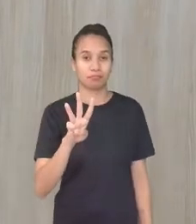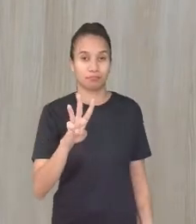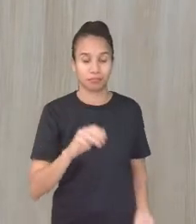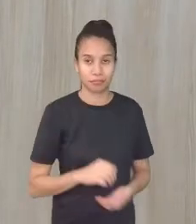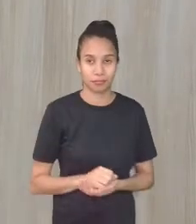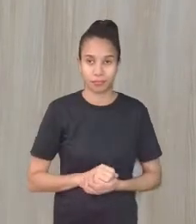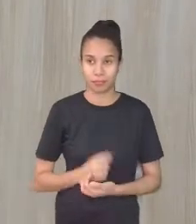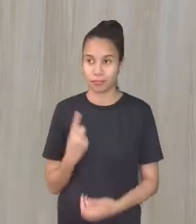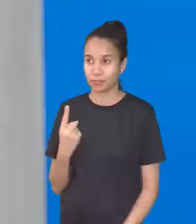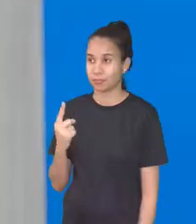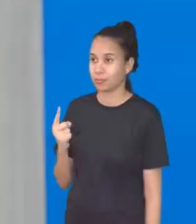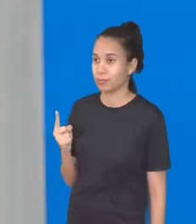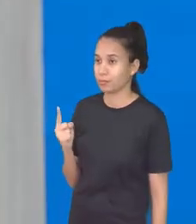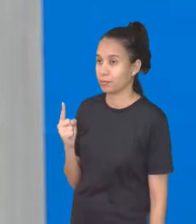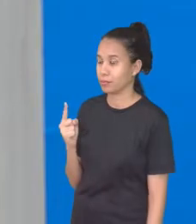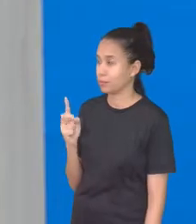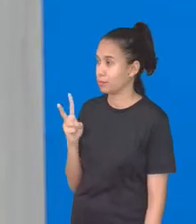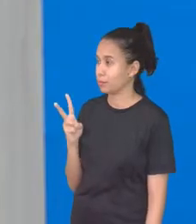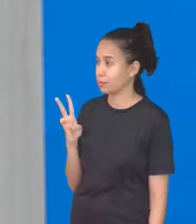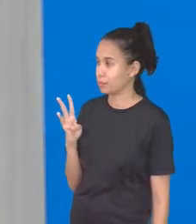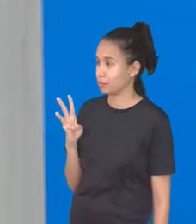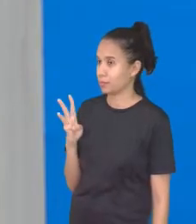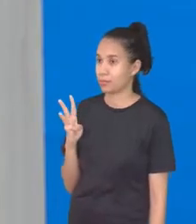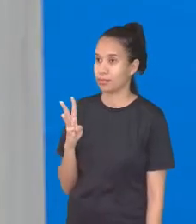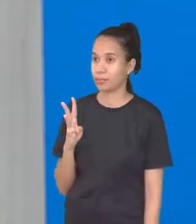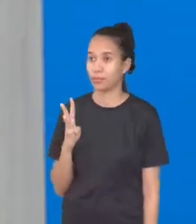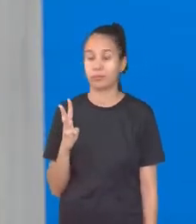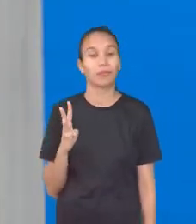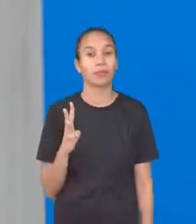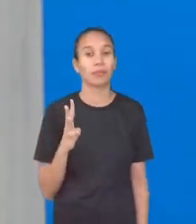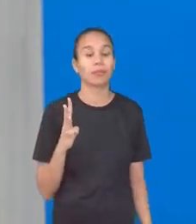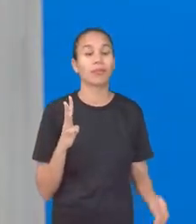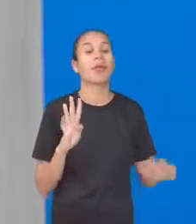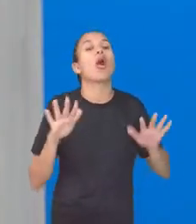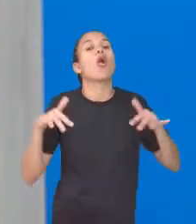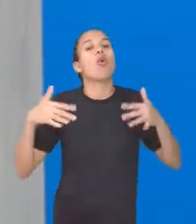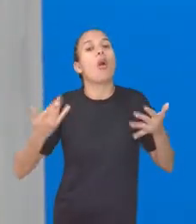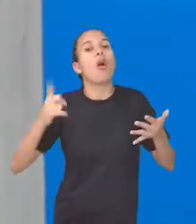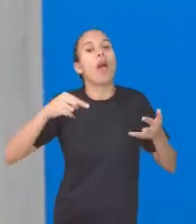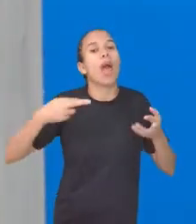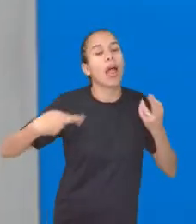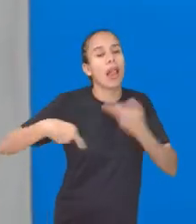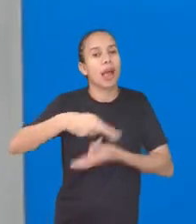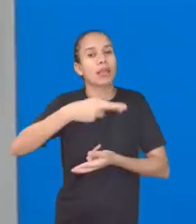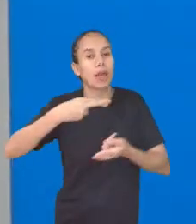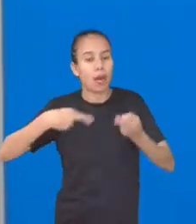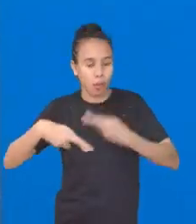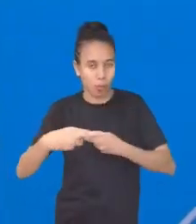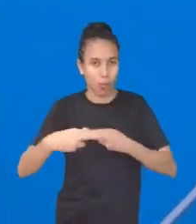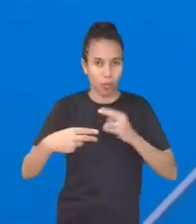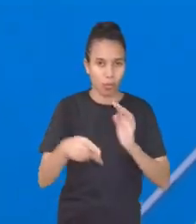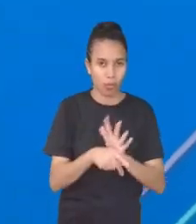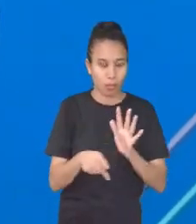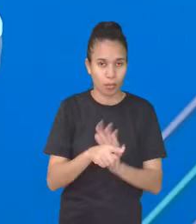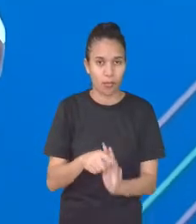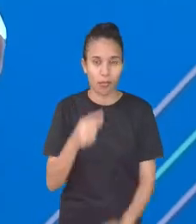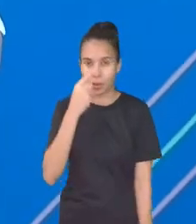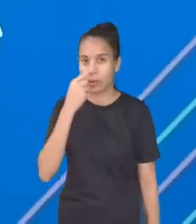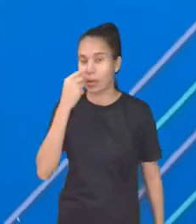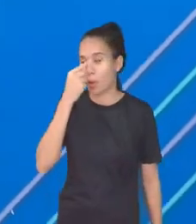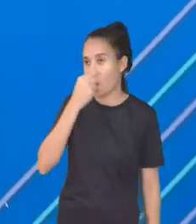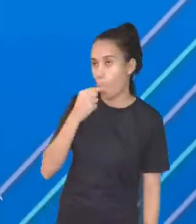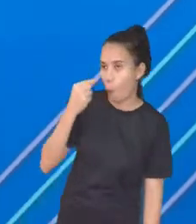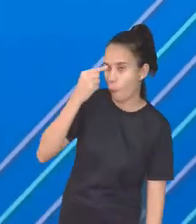3. 1, 2, 3. Qual a relação entre olfato